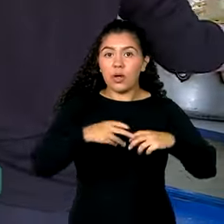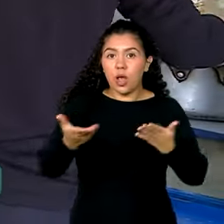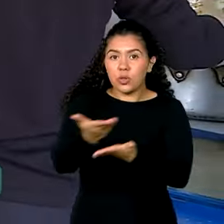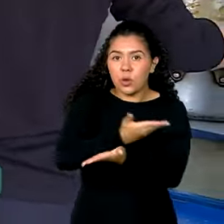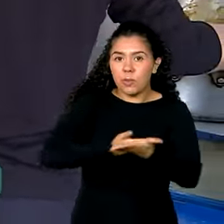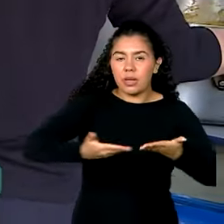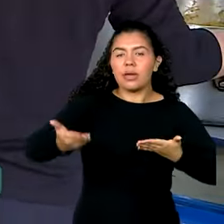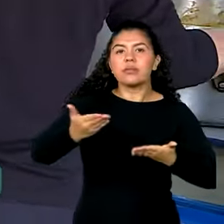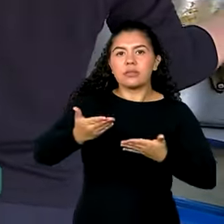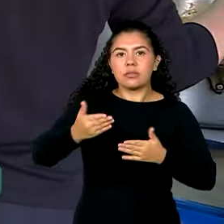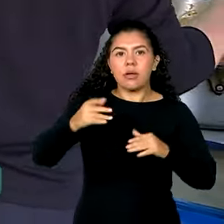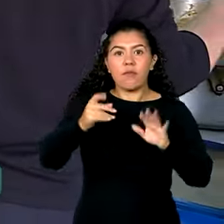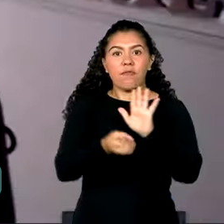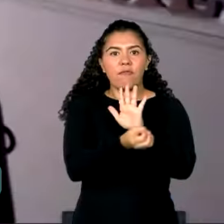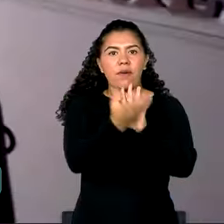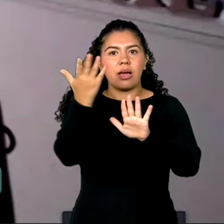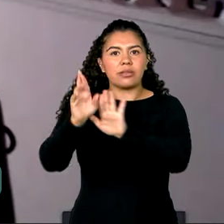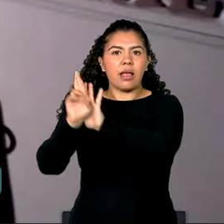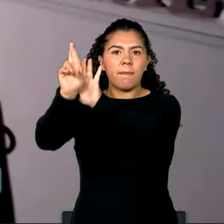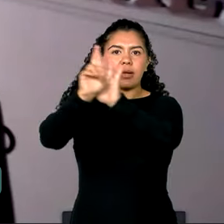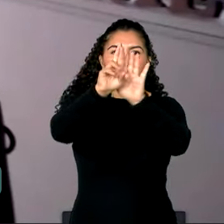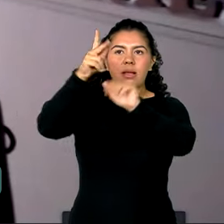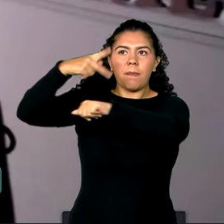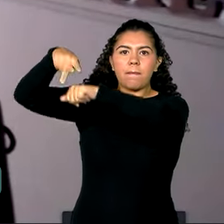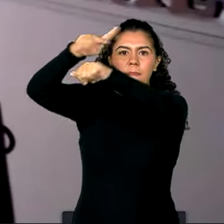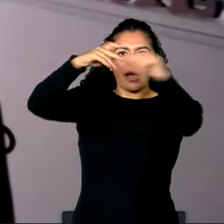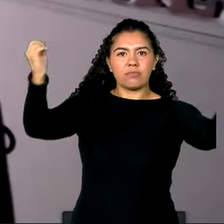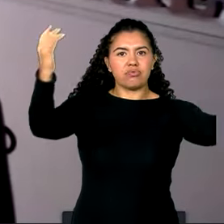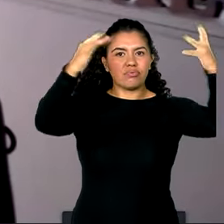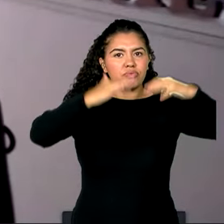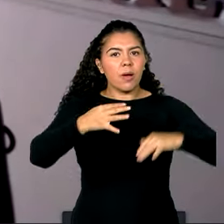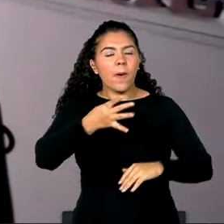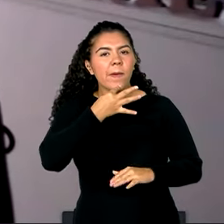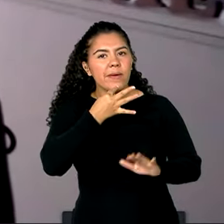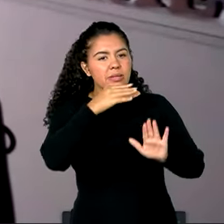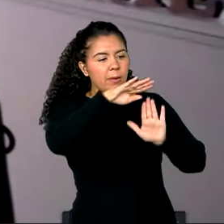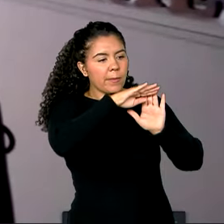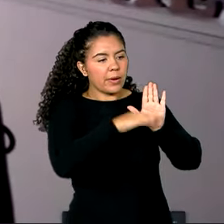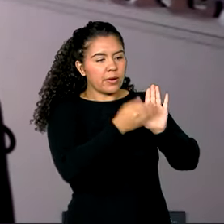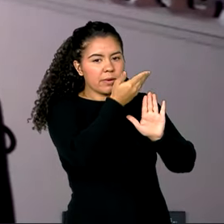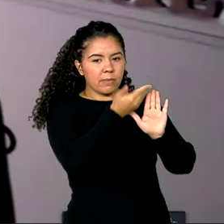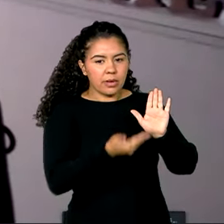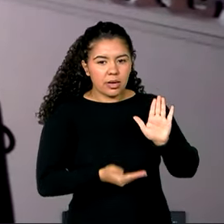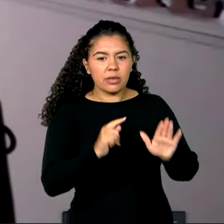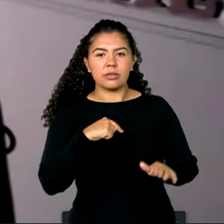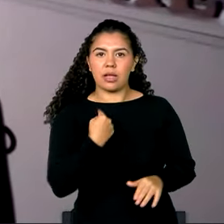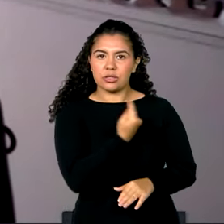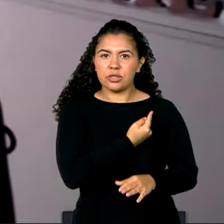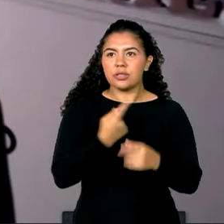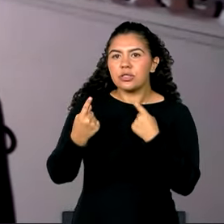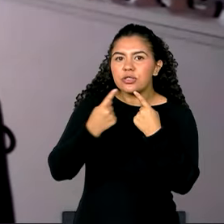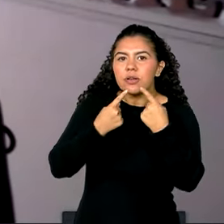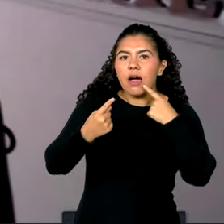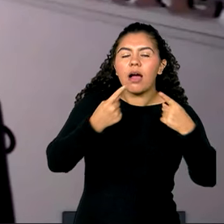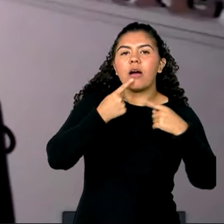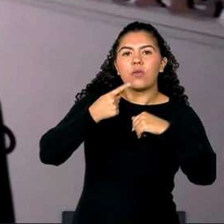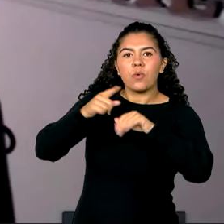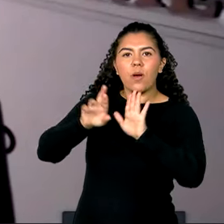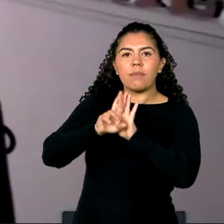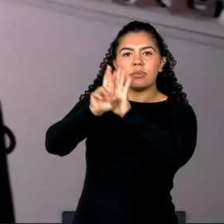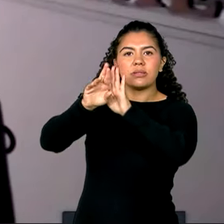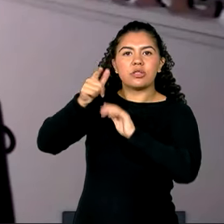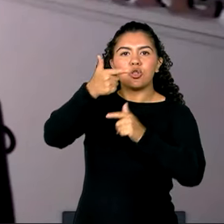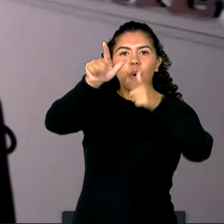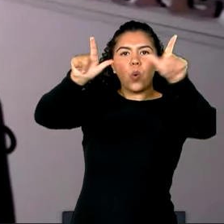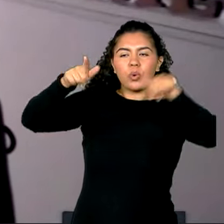ao Brasil conhecer o projeto. Em diálogo com os nossos parceiros e com outros países que também têm o mesmo objetivo